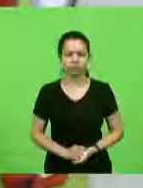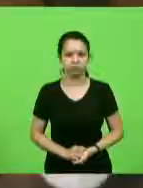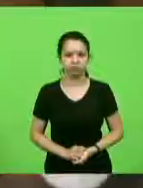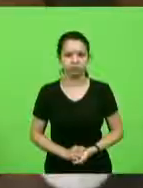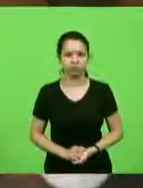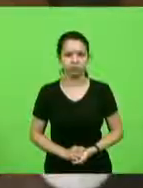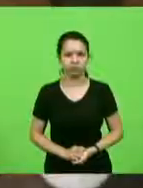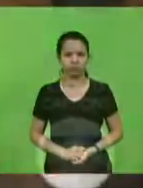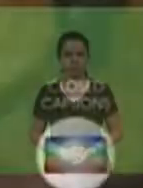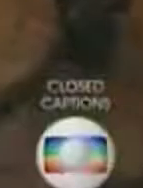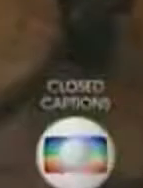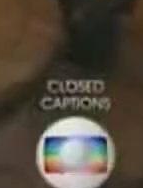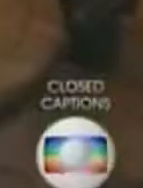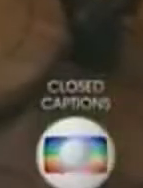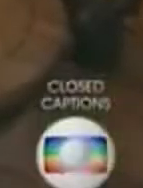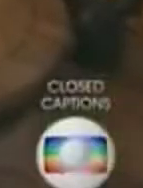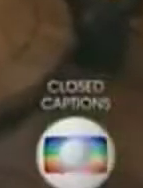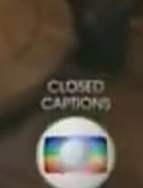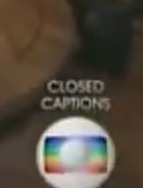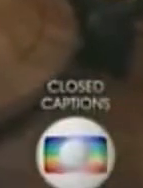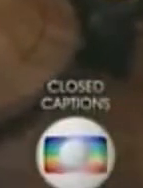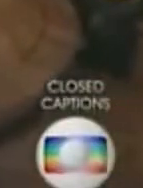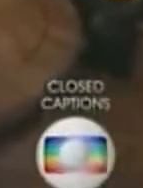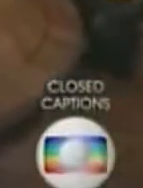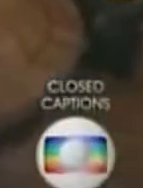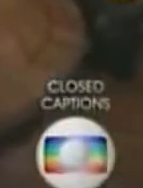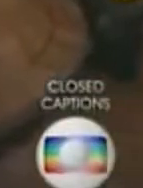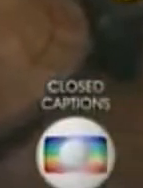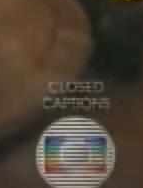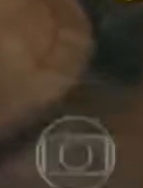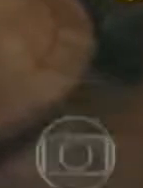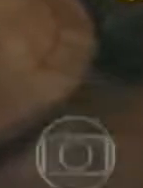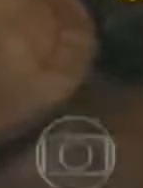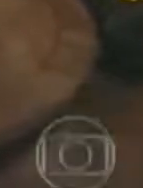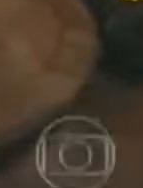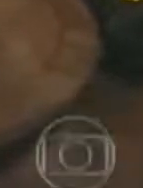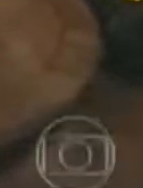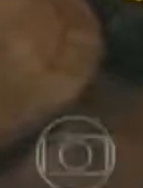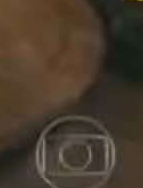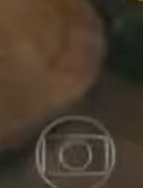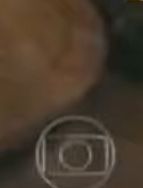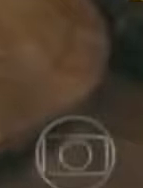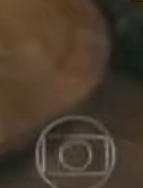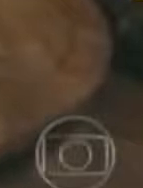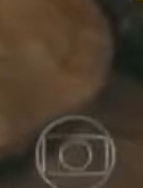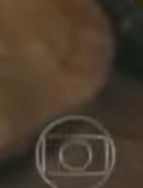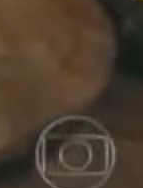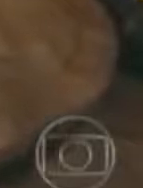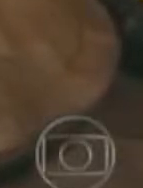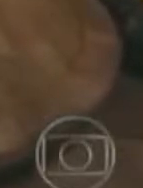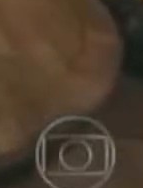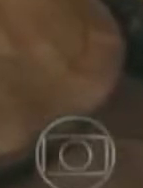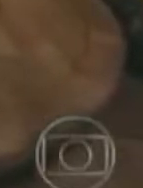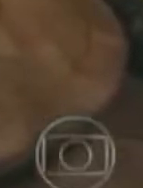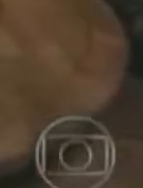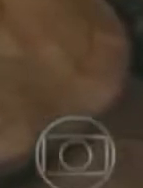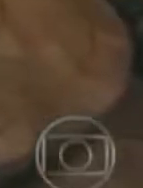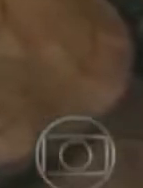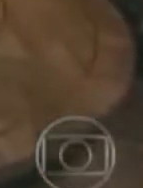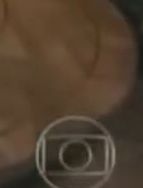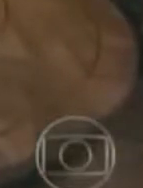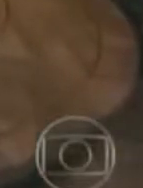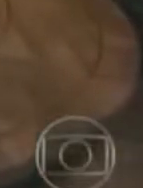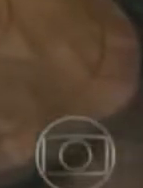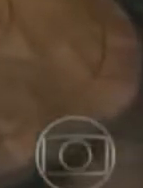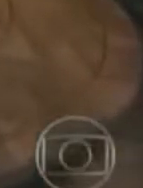...de galgos, os galgos são cachorros caçadores e muito velozes, por causa dessa habilidade, são alvo de apostadores e sofrem maus